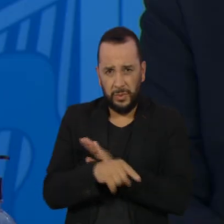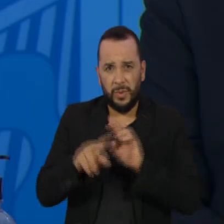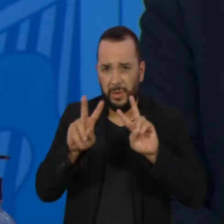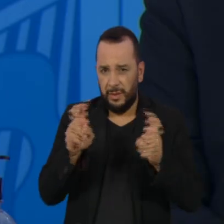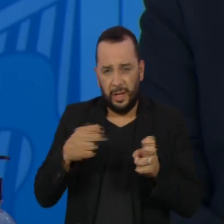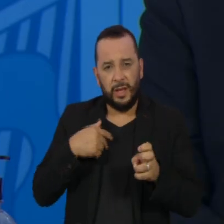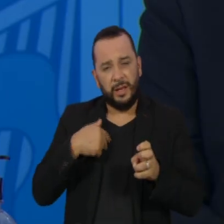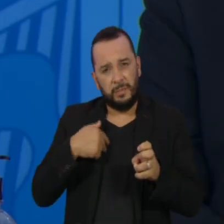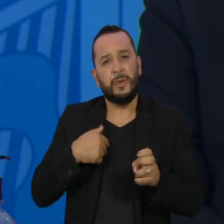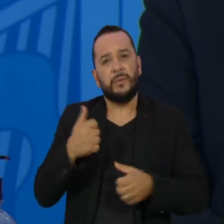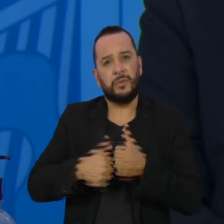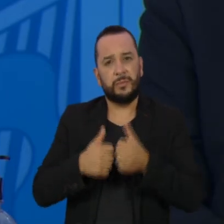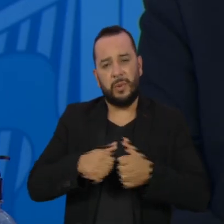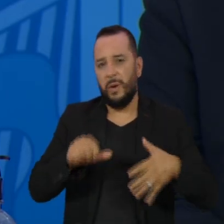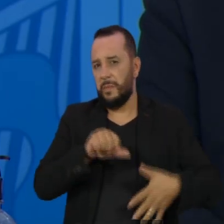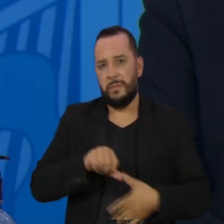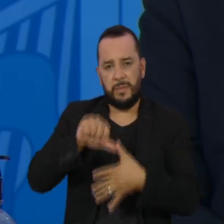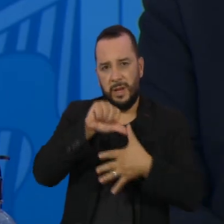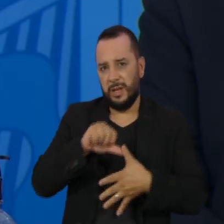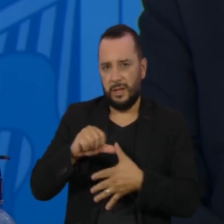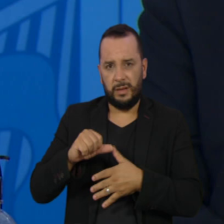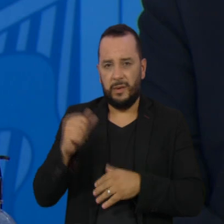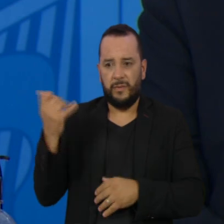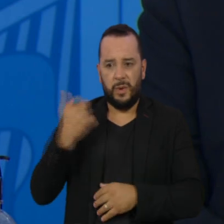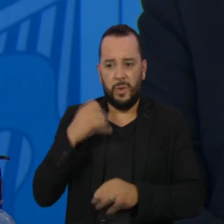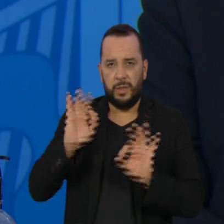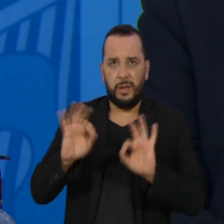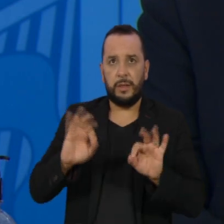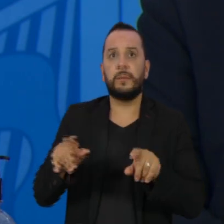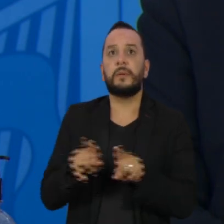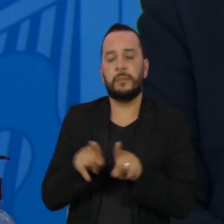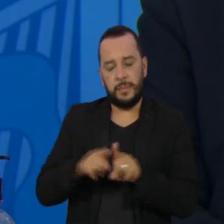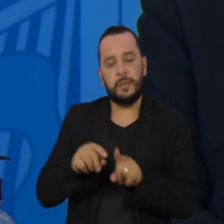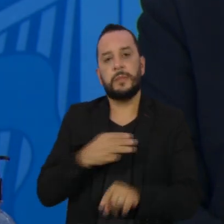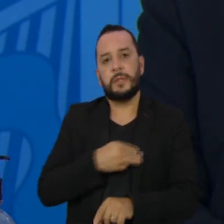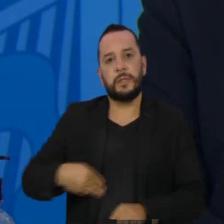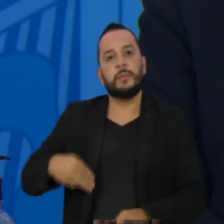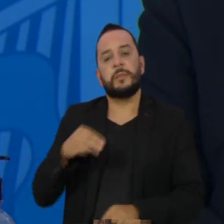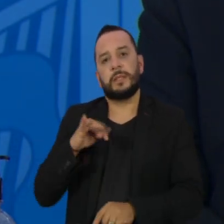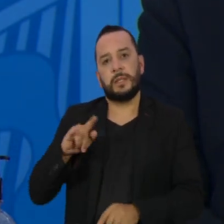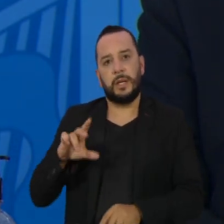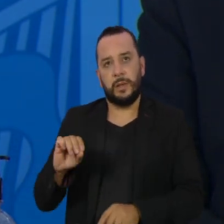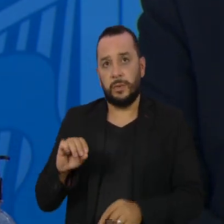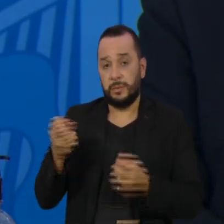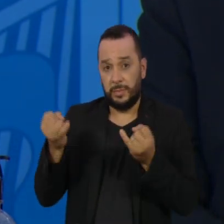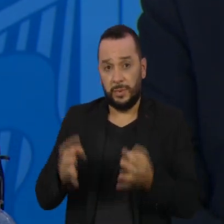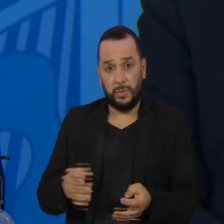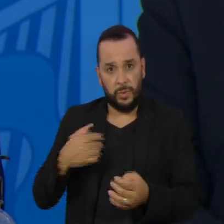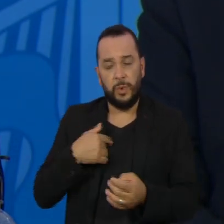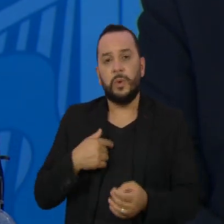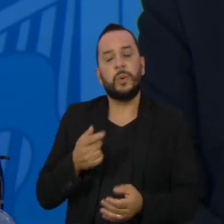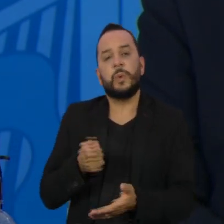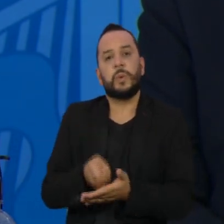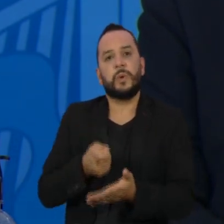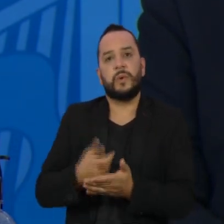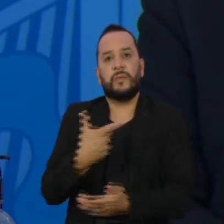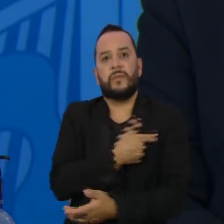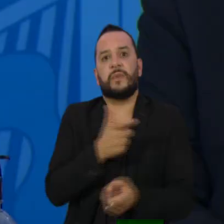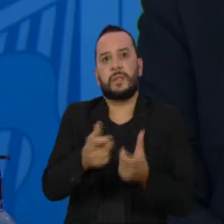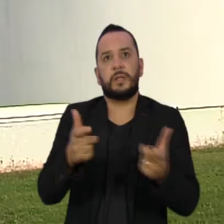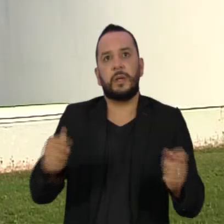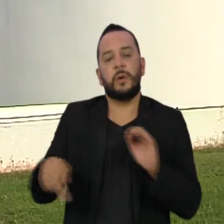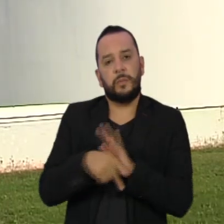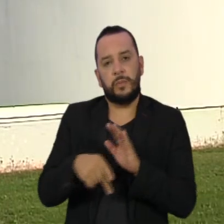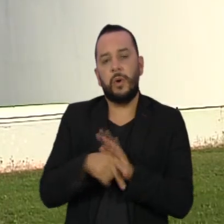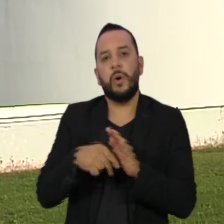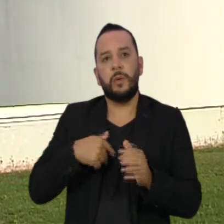O ministro da Saúde, Marcelo Queiroga, contraria ministro da Casa Civil e afirma que não haverá exigência de vacinação de jogadores.